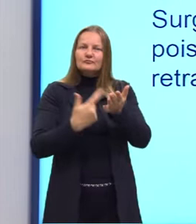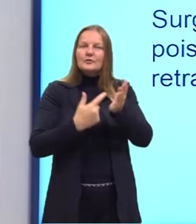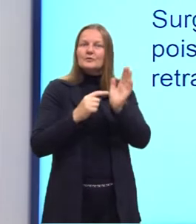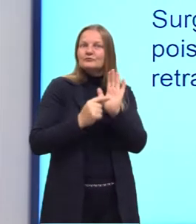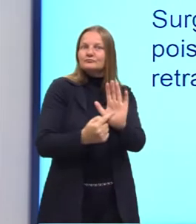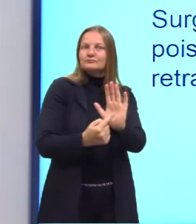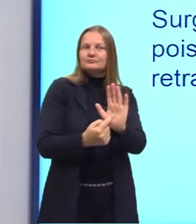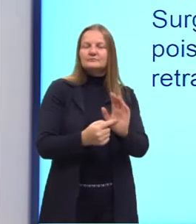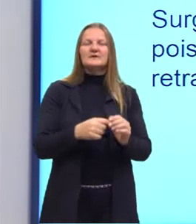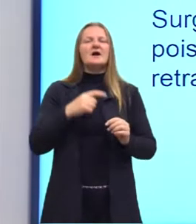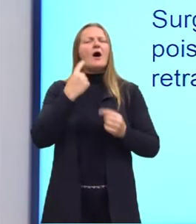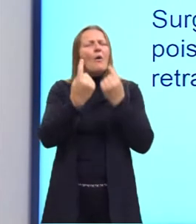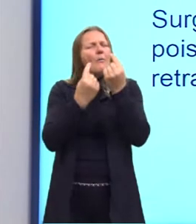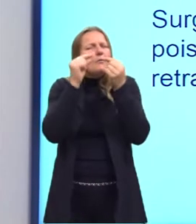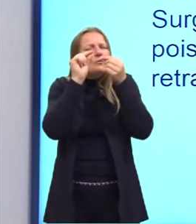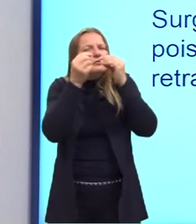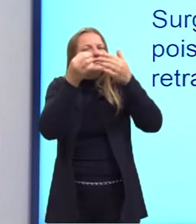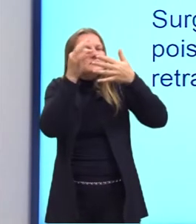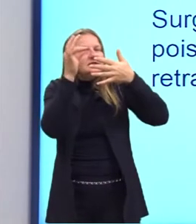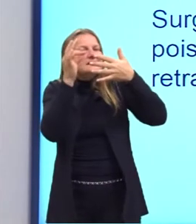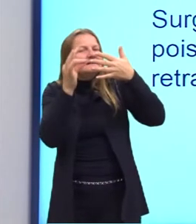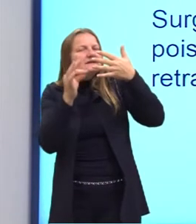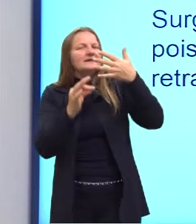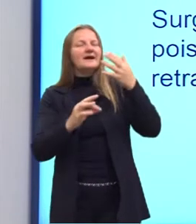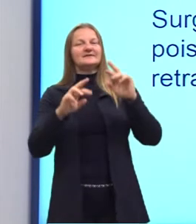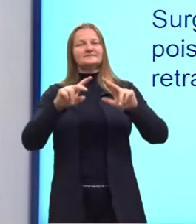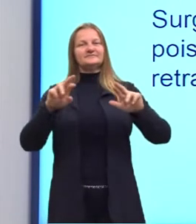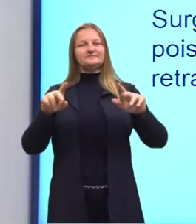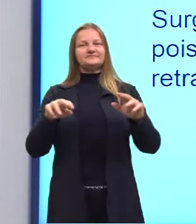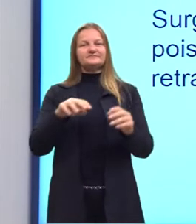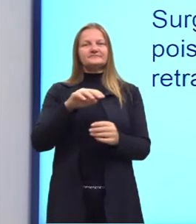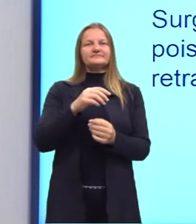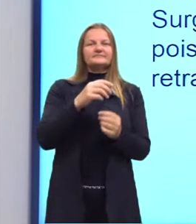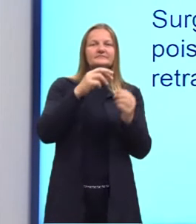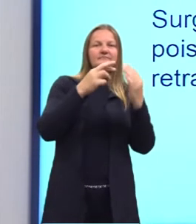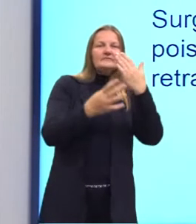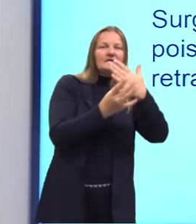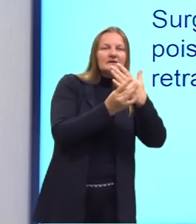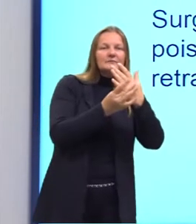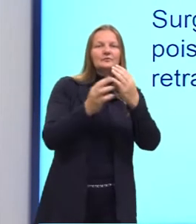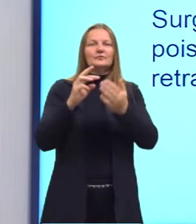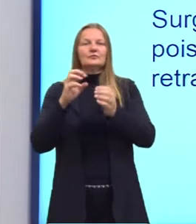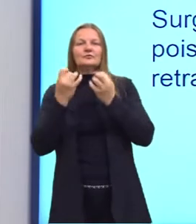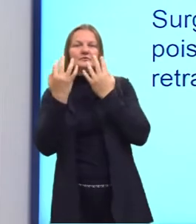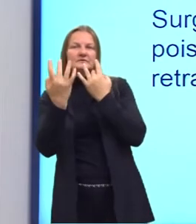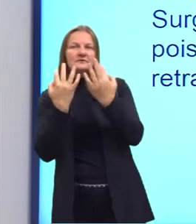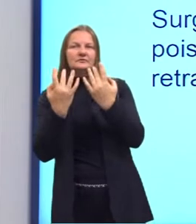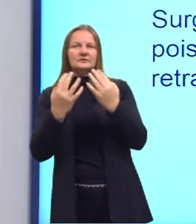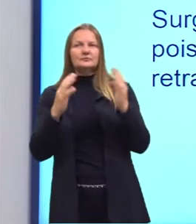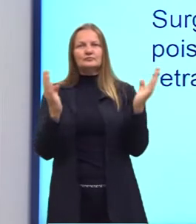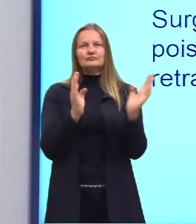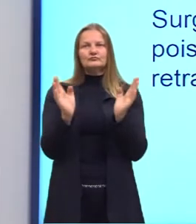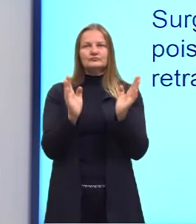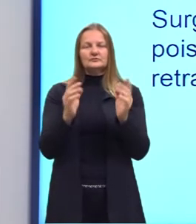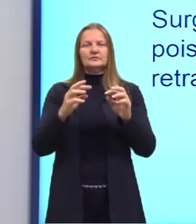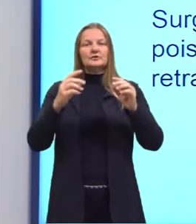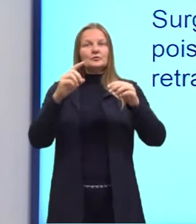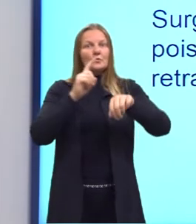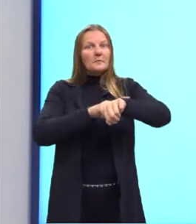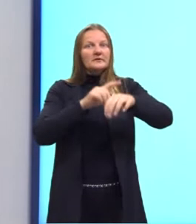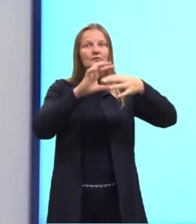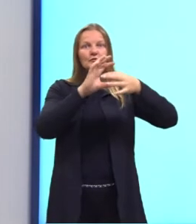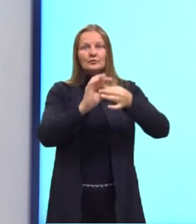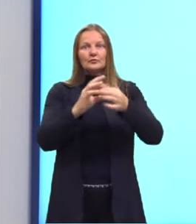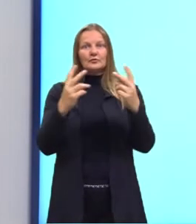existem algumas diferenças, algumas diferenças entre esse realismo e entre esse naturalismo que estão acontecendo ali ao mesmo tempo.